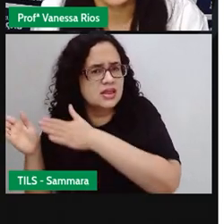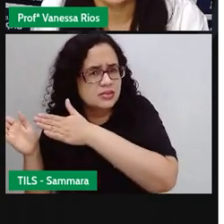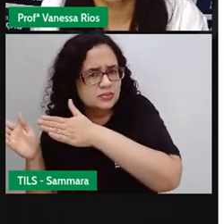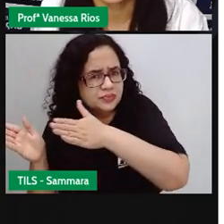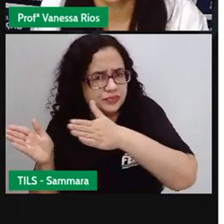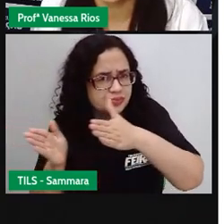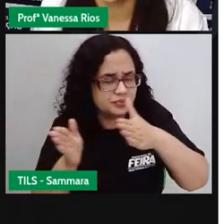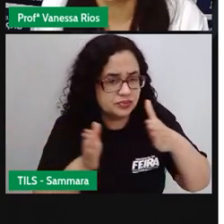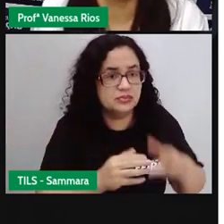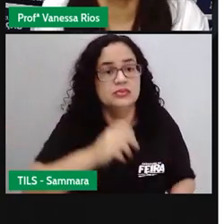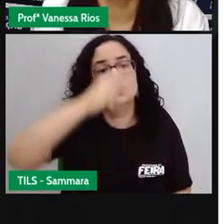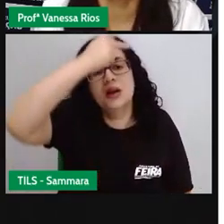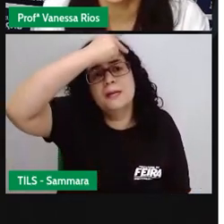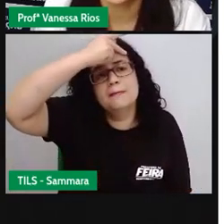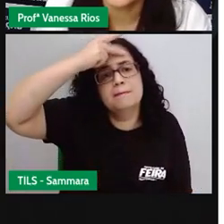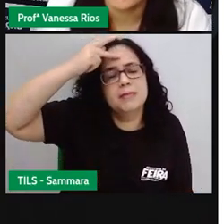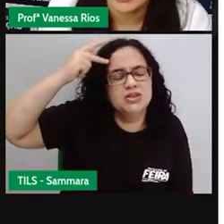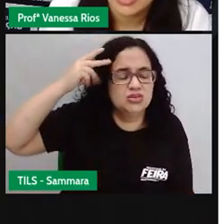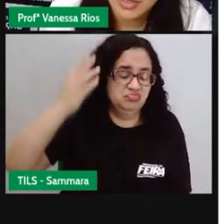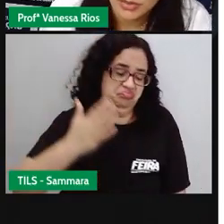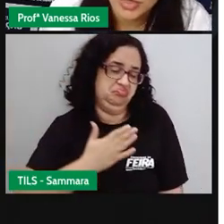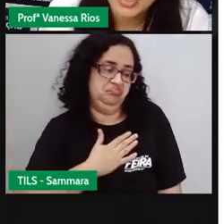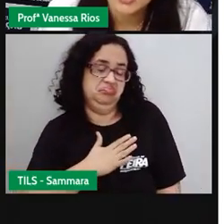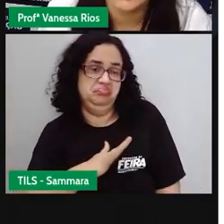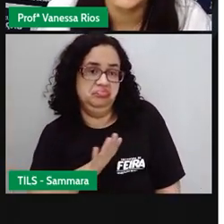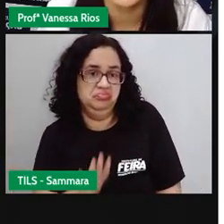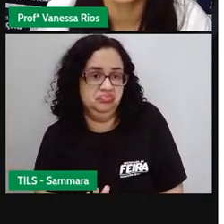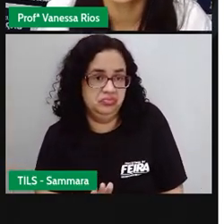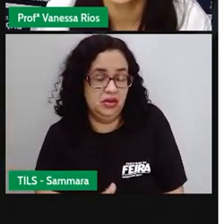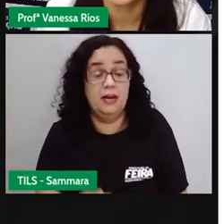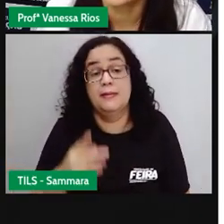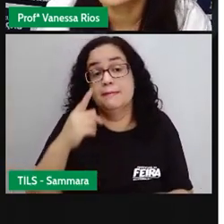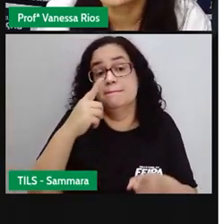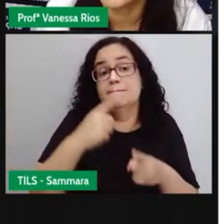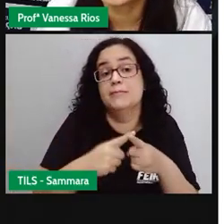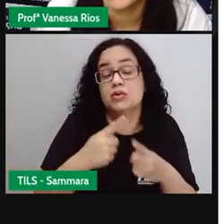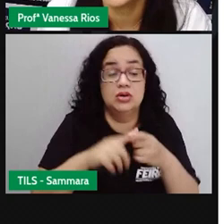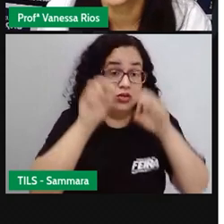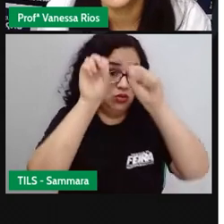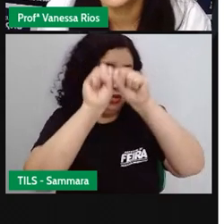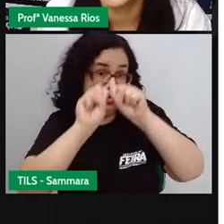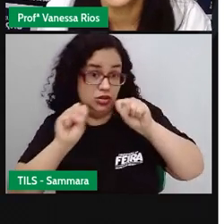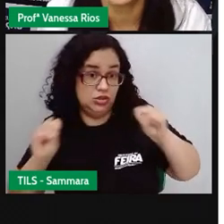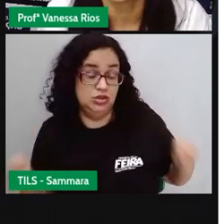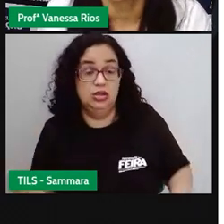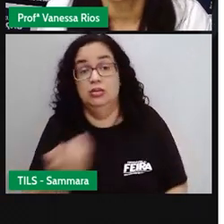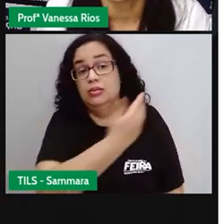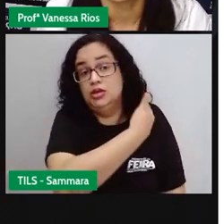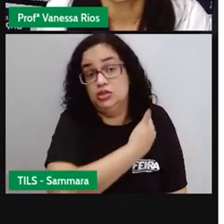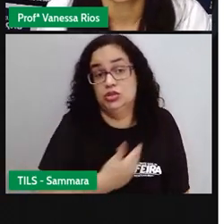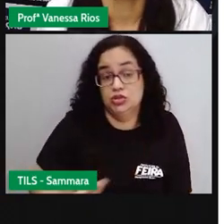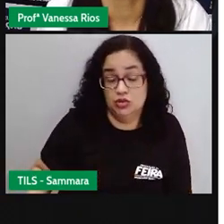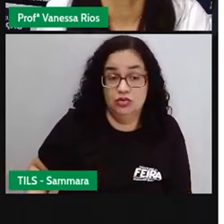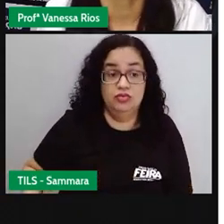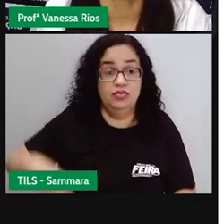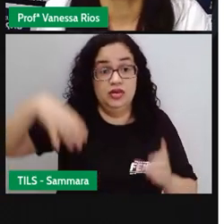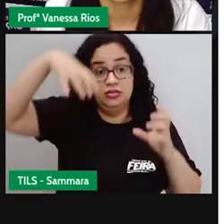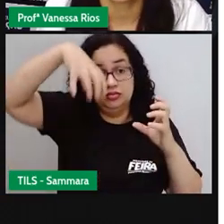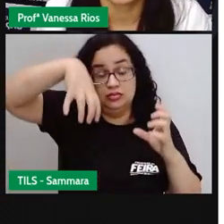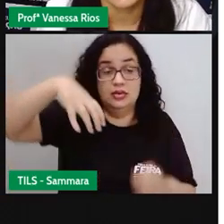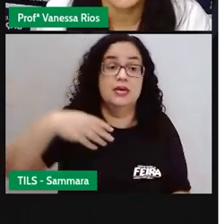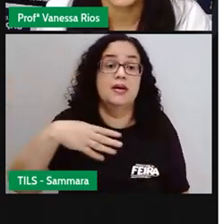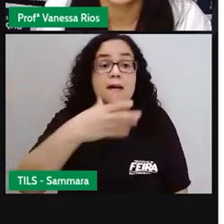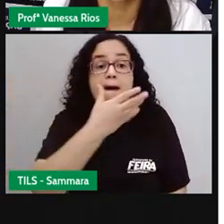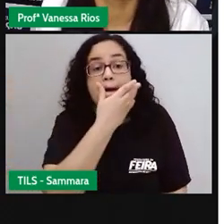por alguns anos e as pessoas insatisfeitas com isso, porque o sistema de governo da monarquia, ele é passado de